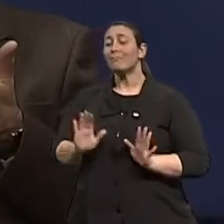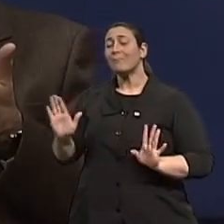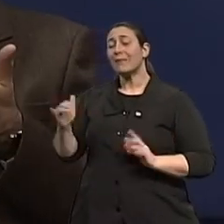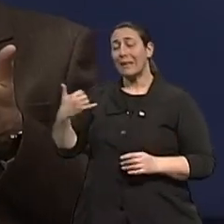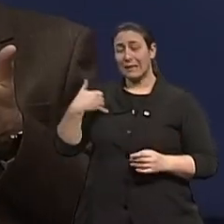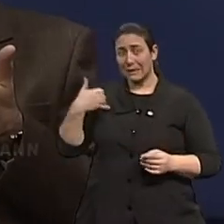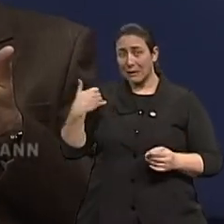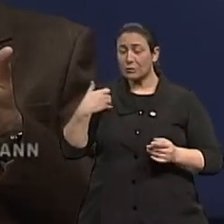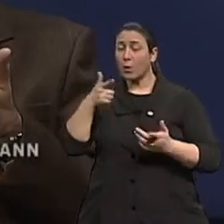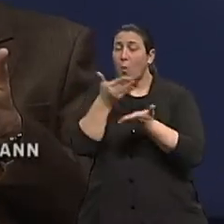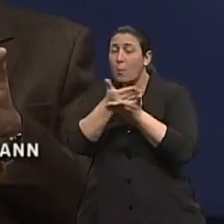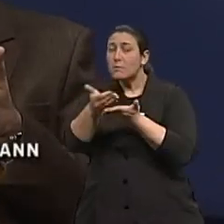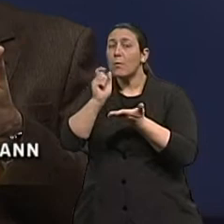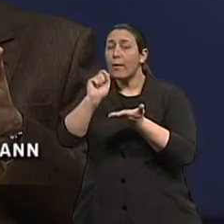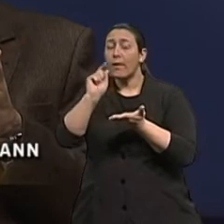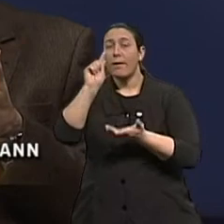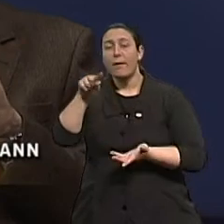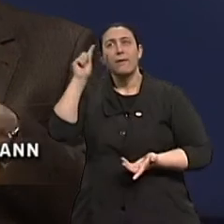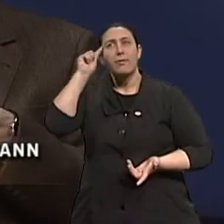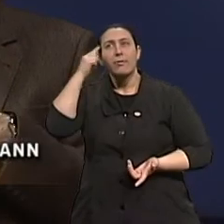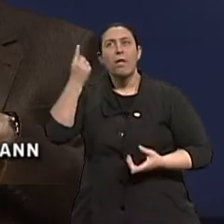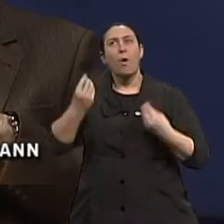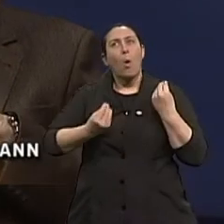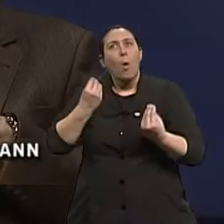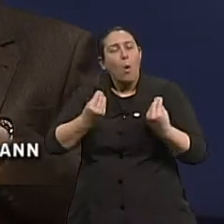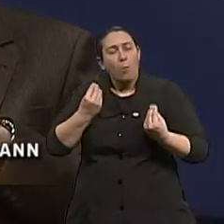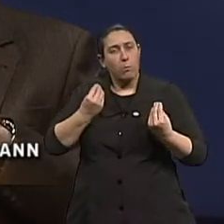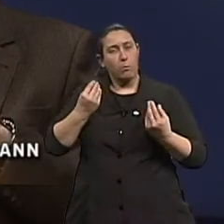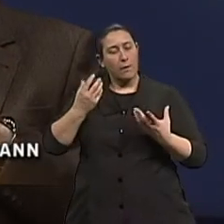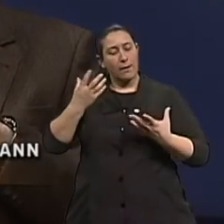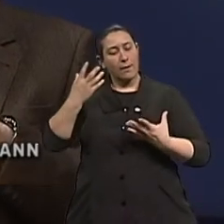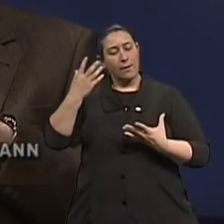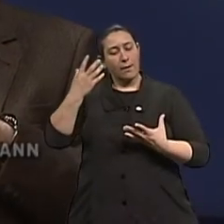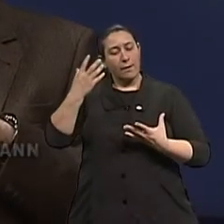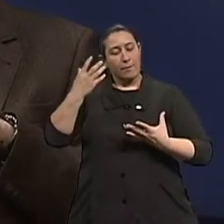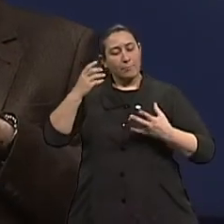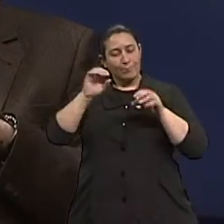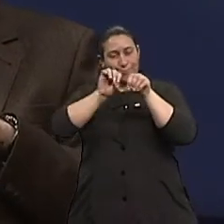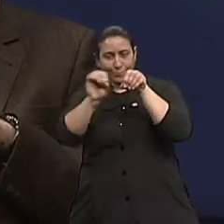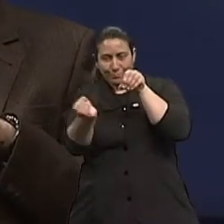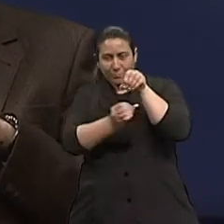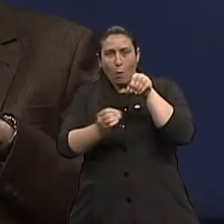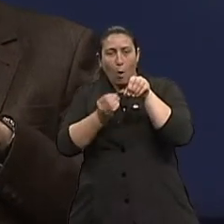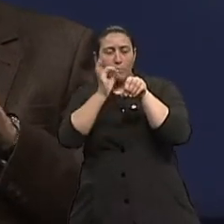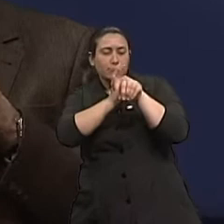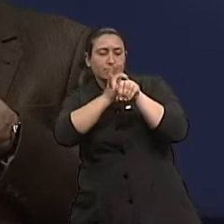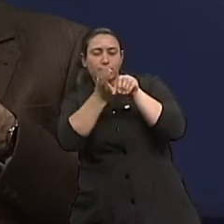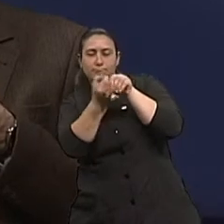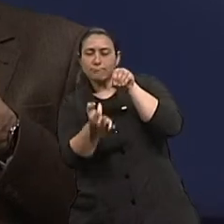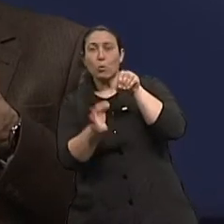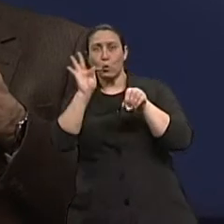ela acompanha a ideia de como os tumores de intestino se apresentam. Ah, ok. Então,